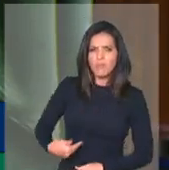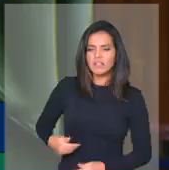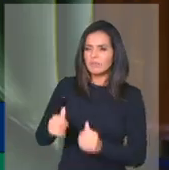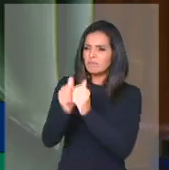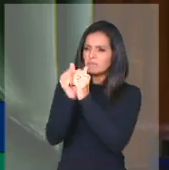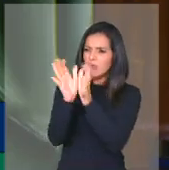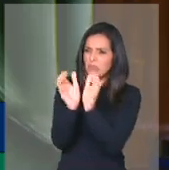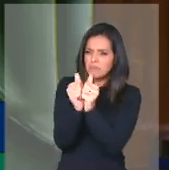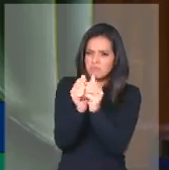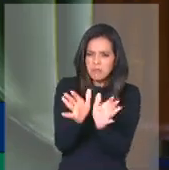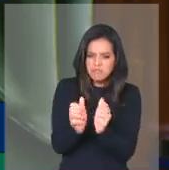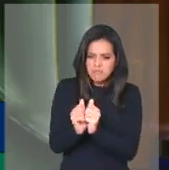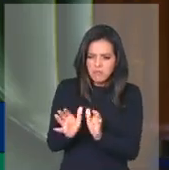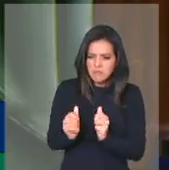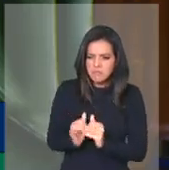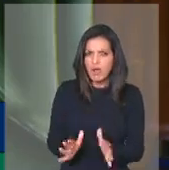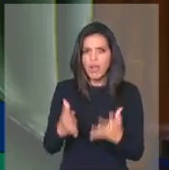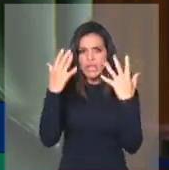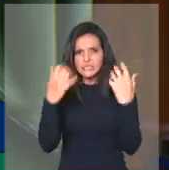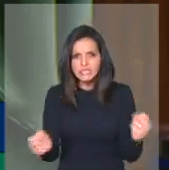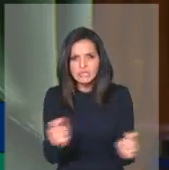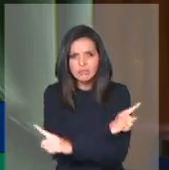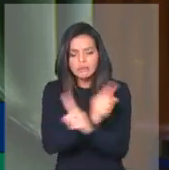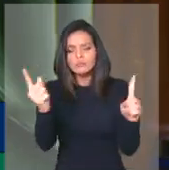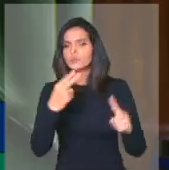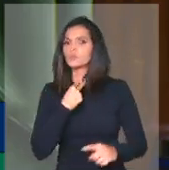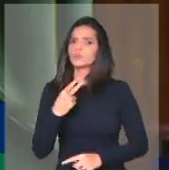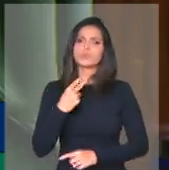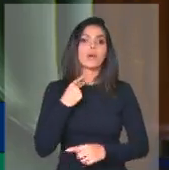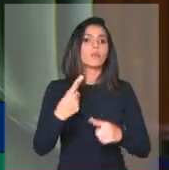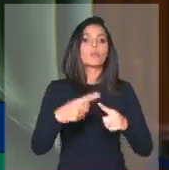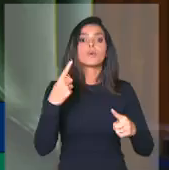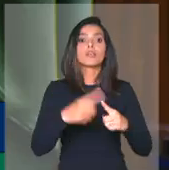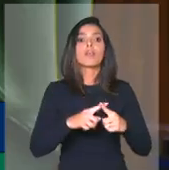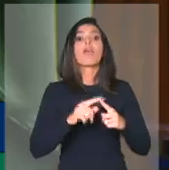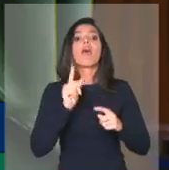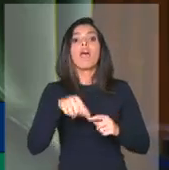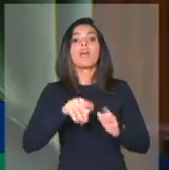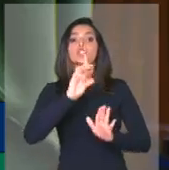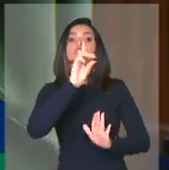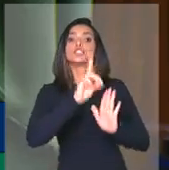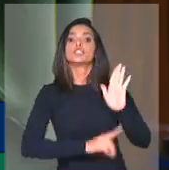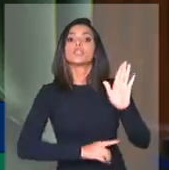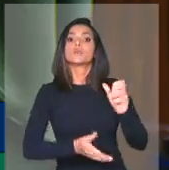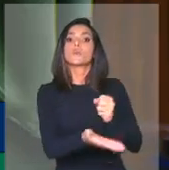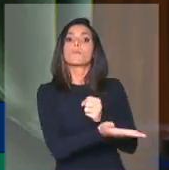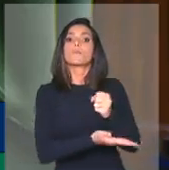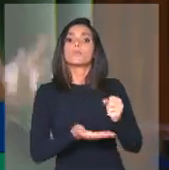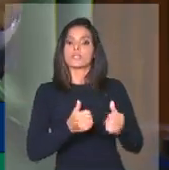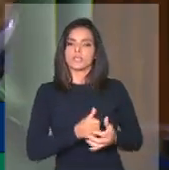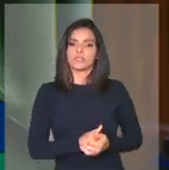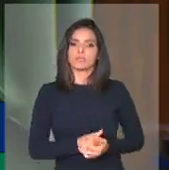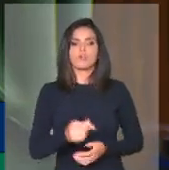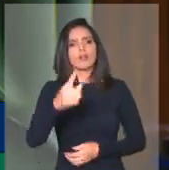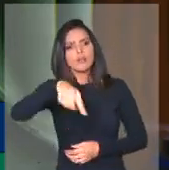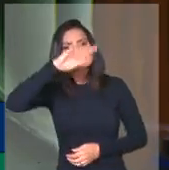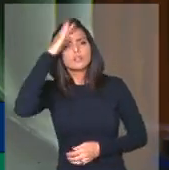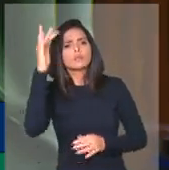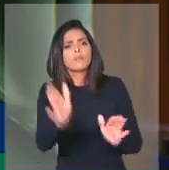destruindo a possibilidade de direitos mínimos aos mais